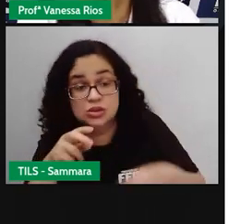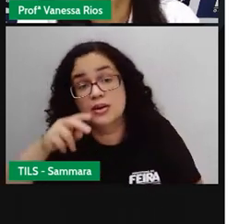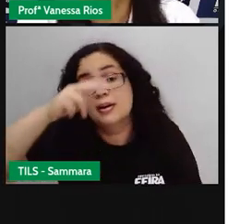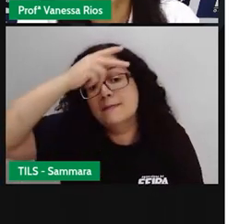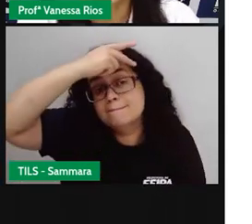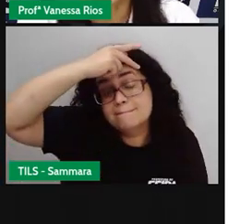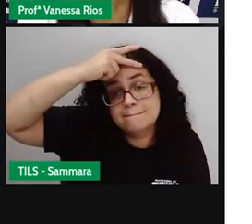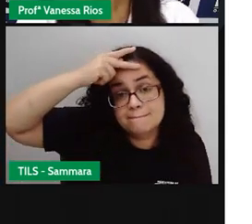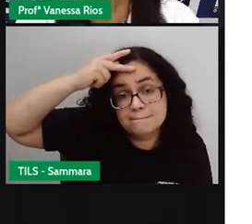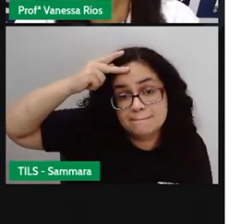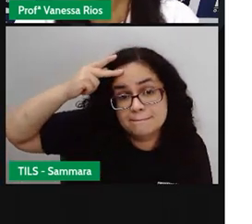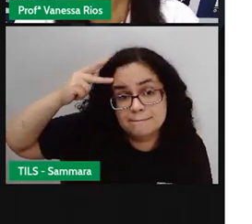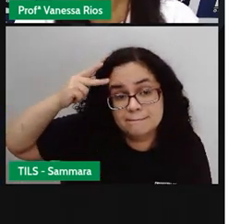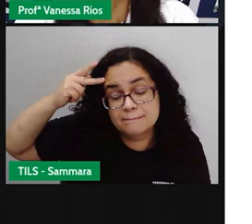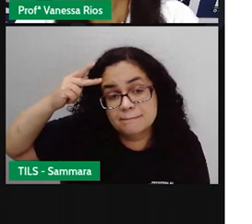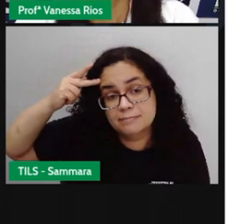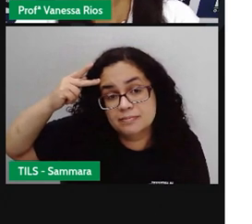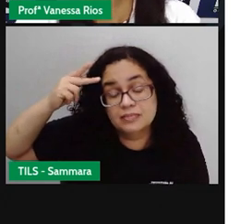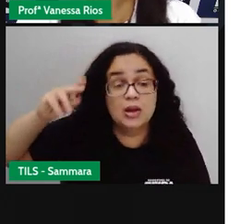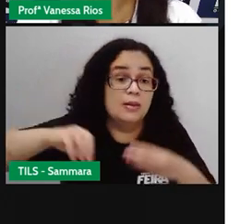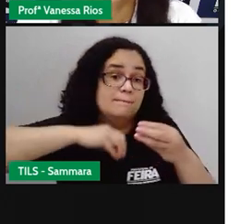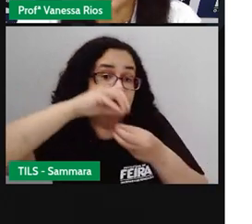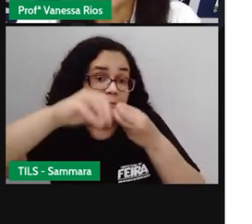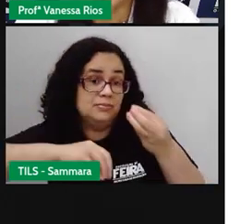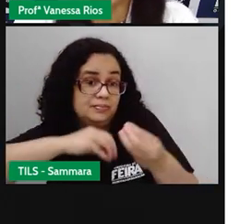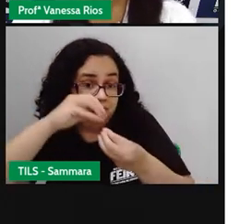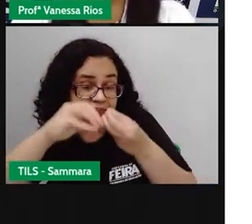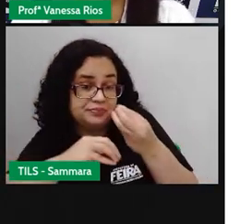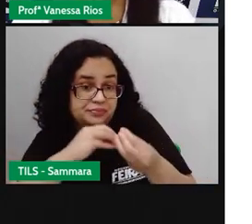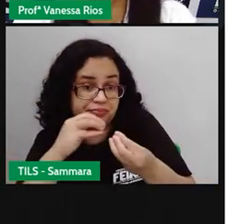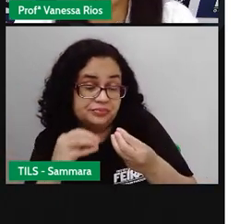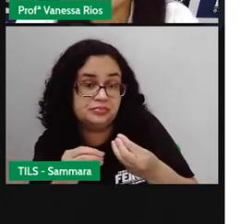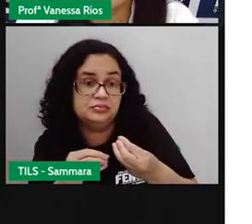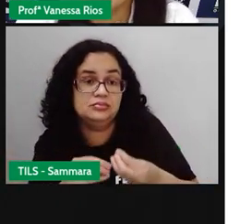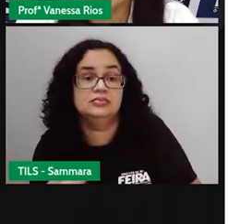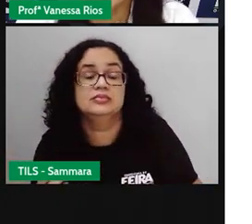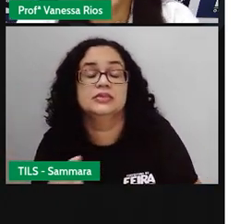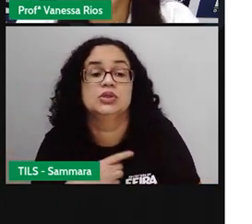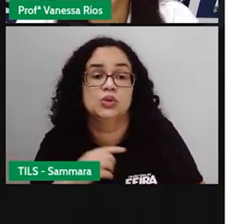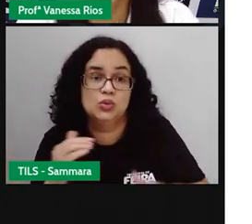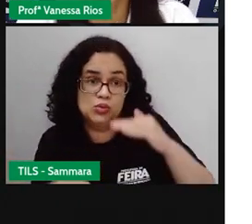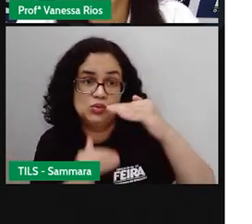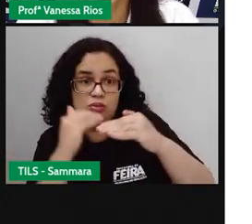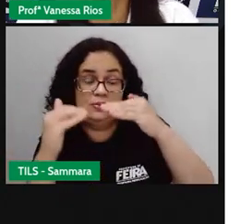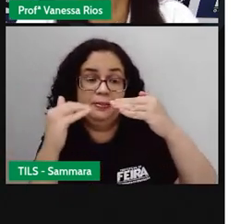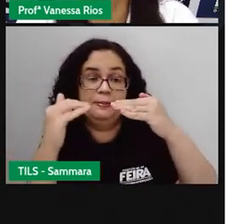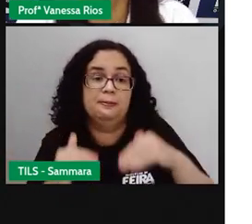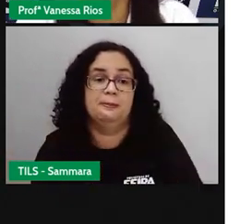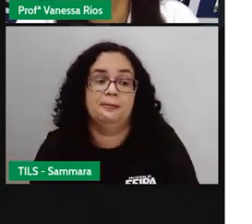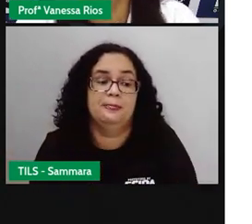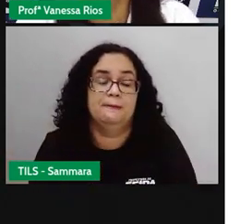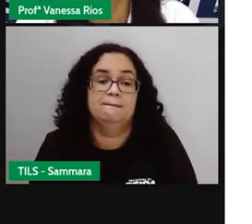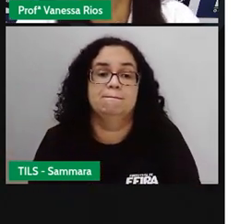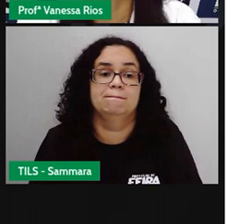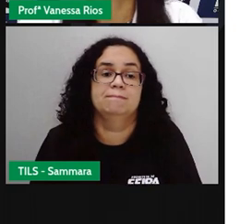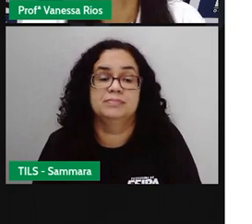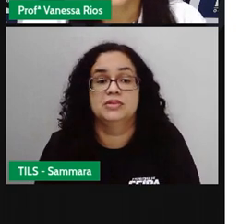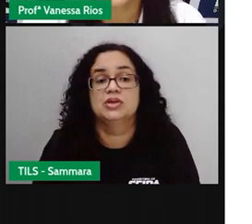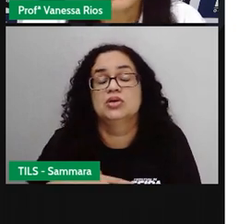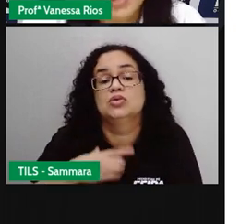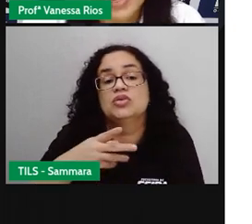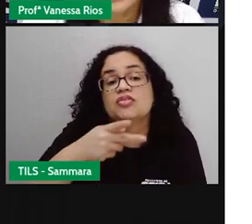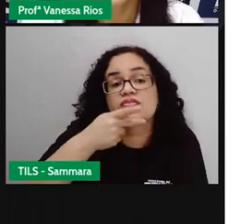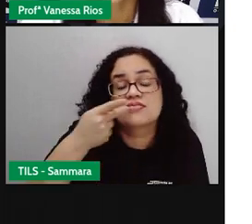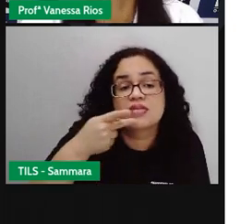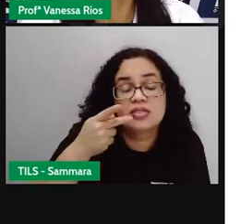pessoas se declararam misturadas aí, fazendo parte desse processo de miscigenação, e quando a gente